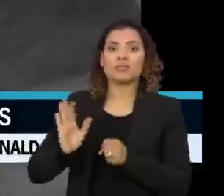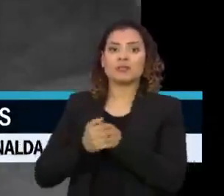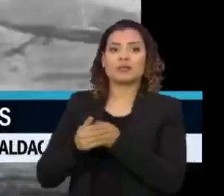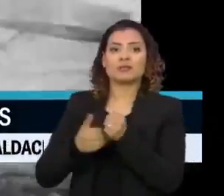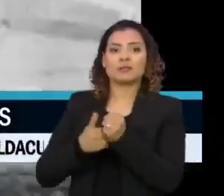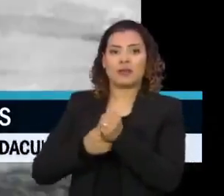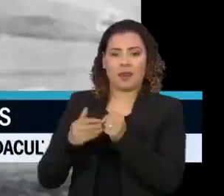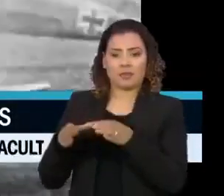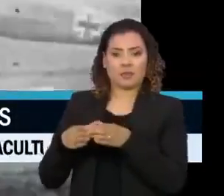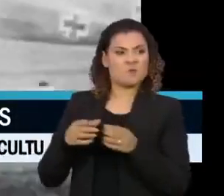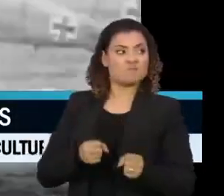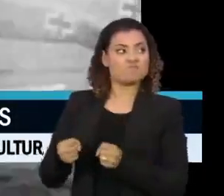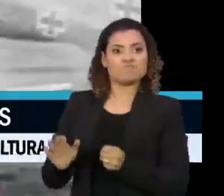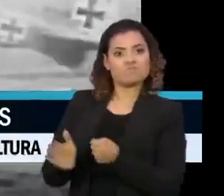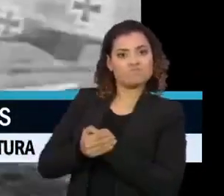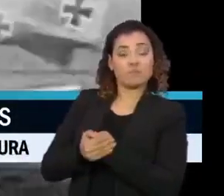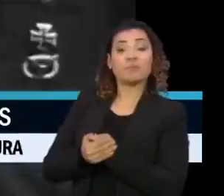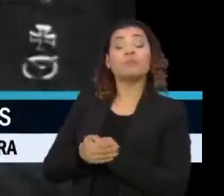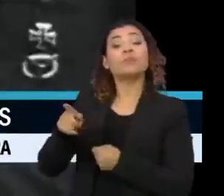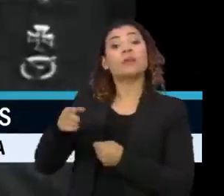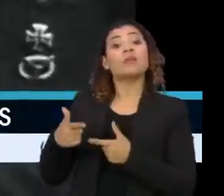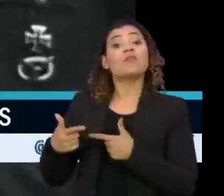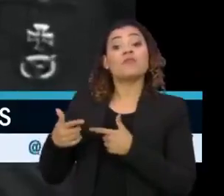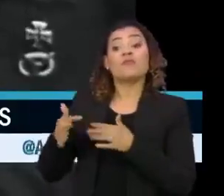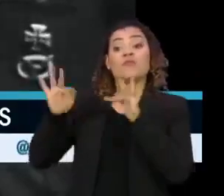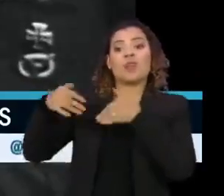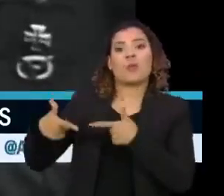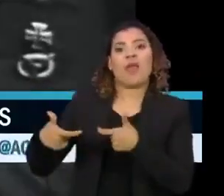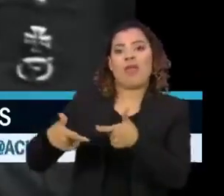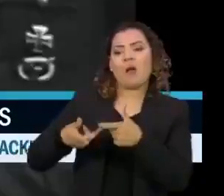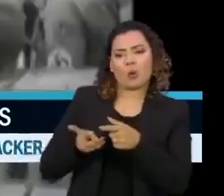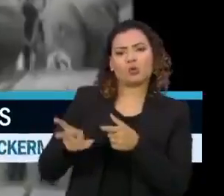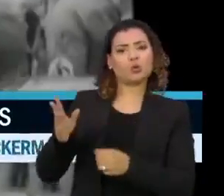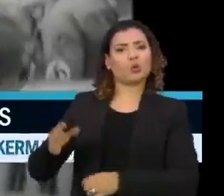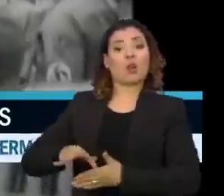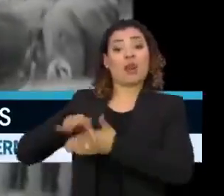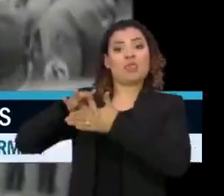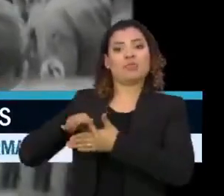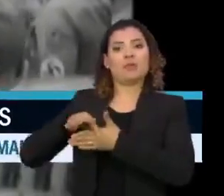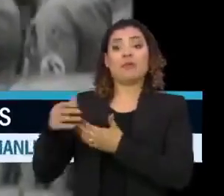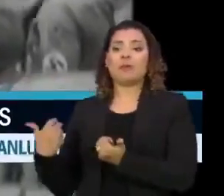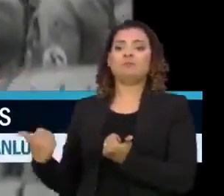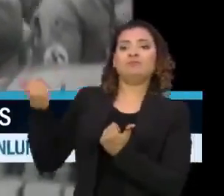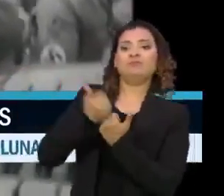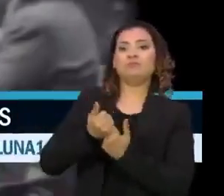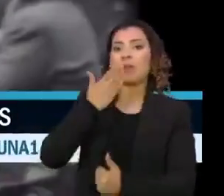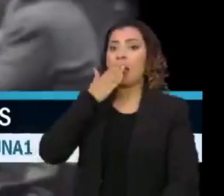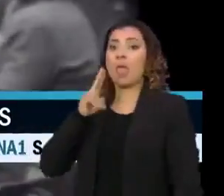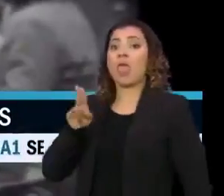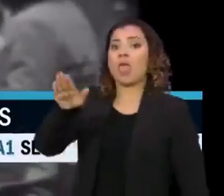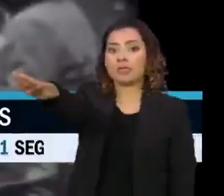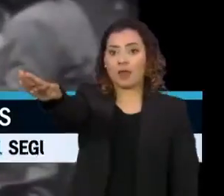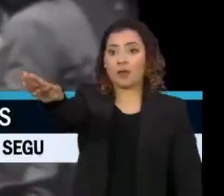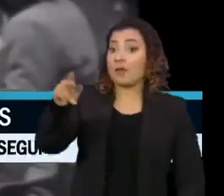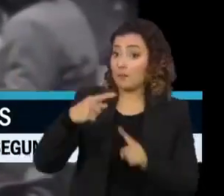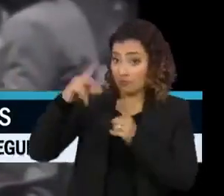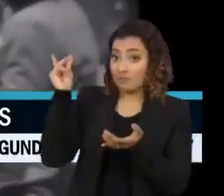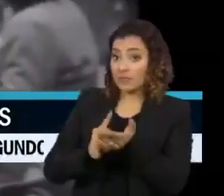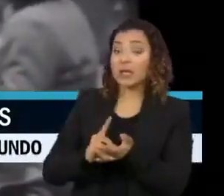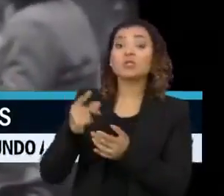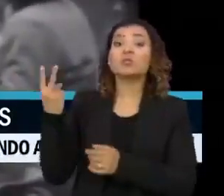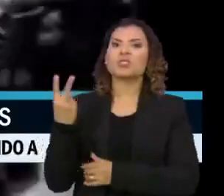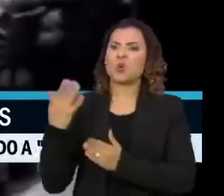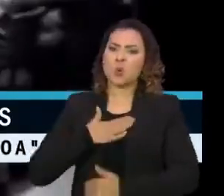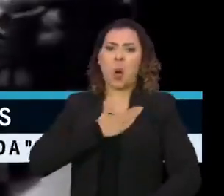Goren comandou a Força Aérea Alemã até o fim da guerra e chegou a ser apontado como eventual sucessor de Hitler. Segundo o oficial